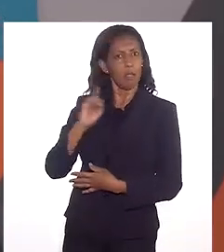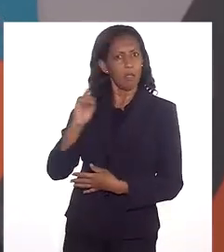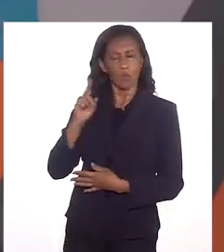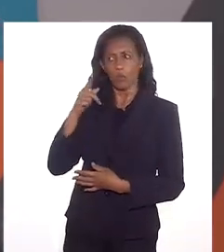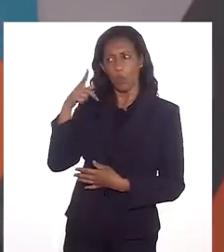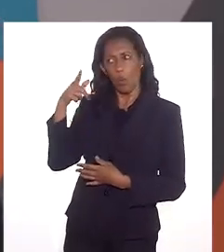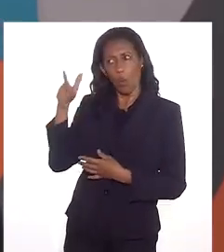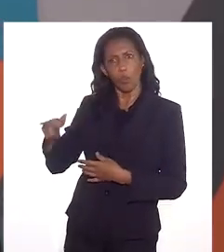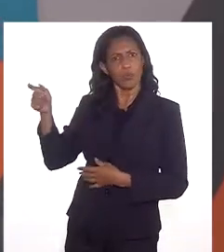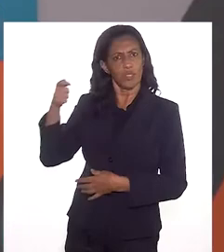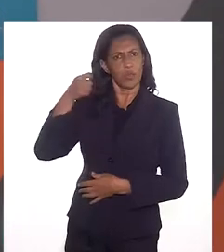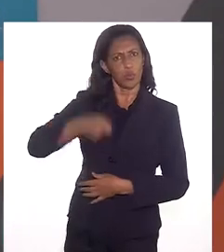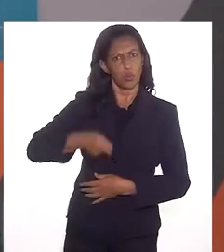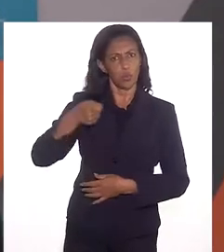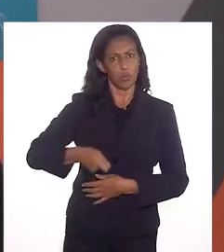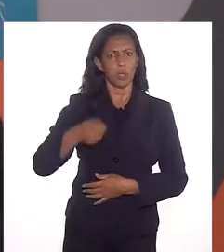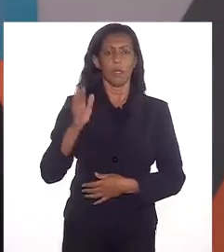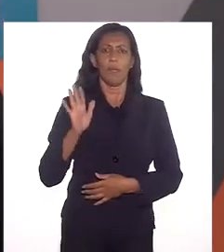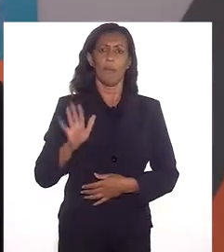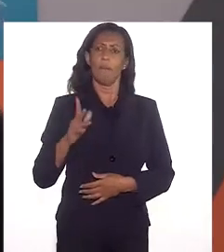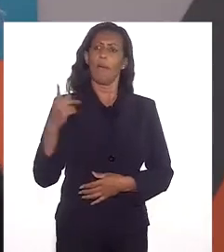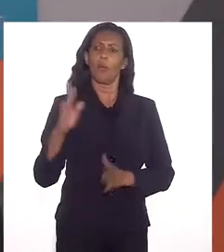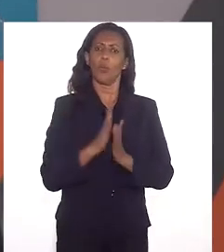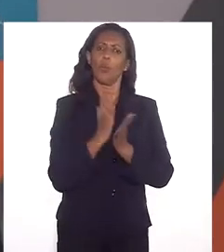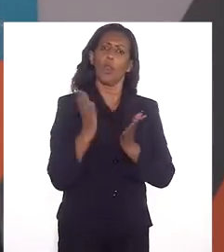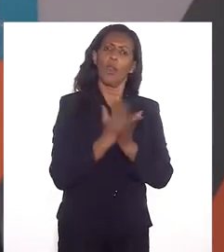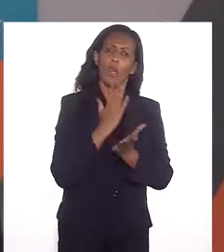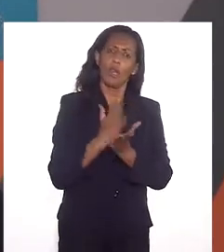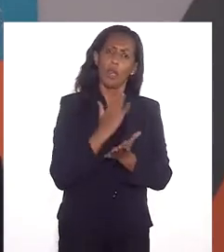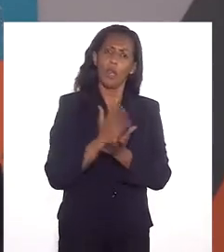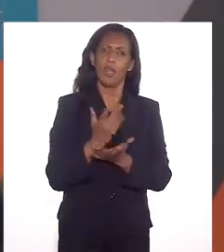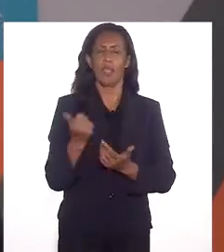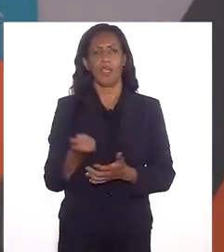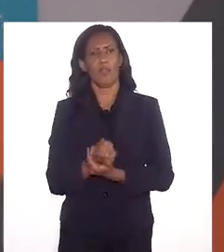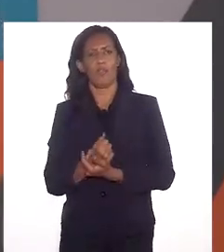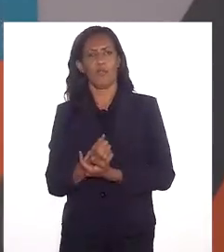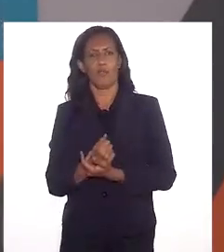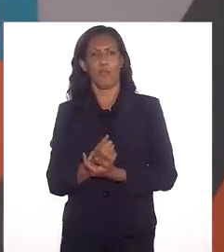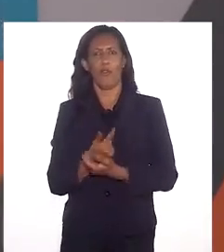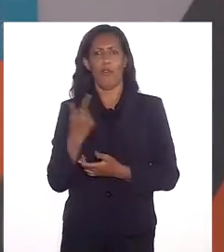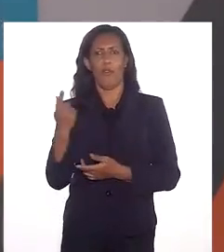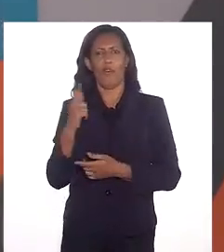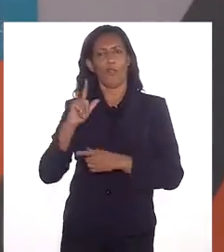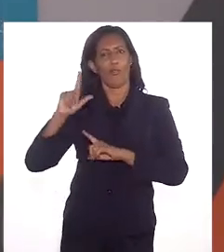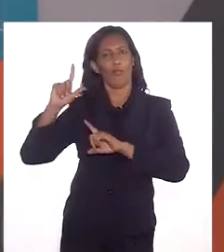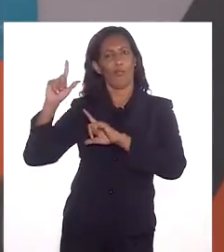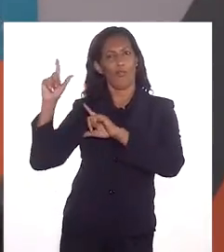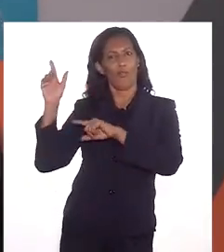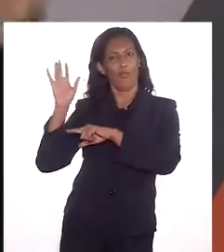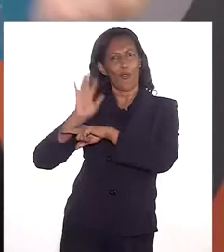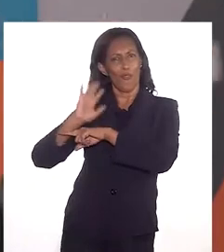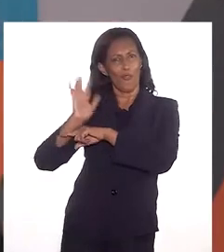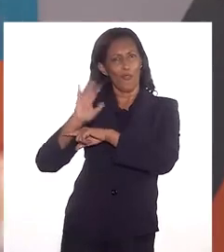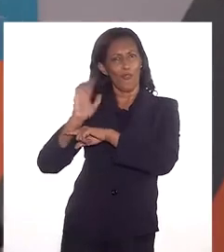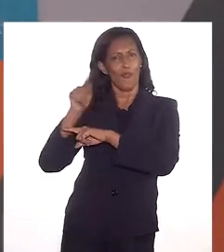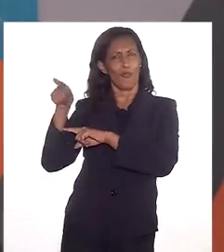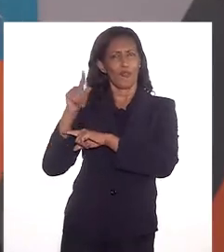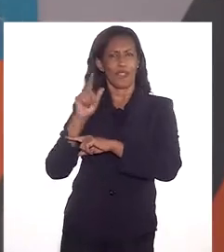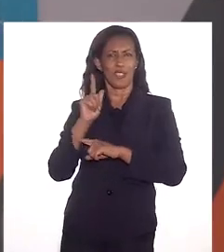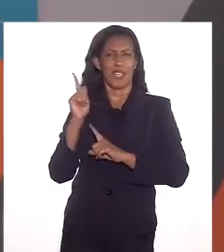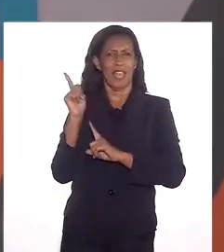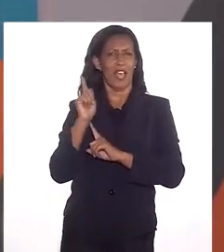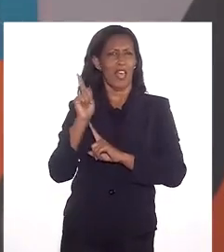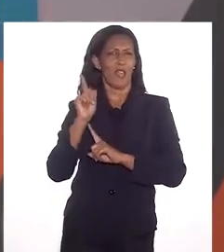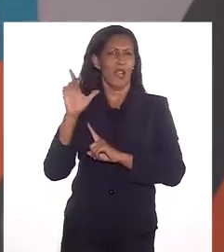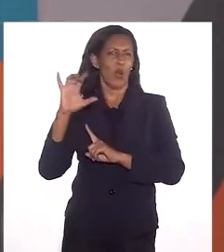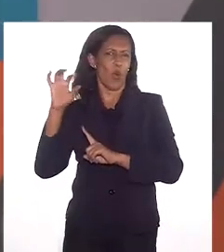onde você é juíza, mas nos livros que você escreveu, no seriado que você inspirou na TV Globo, na outra